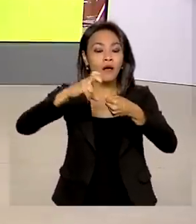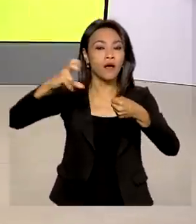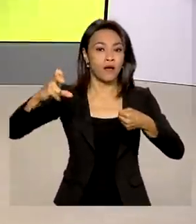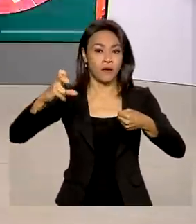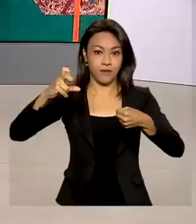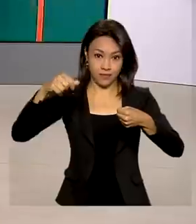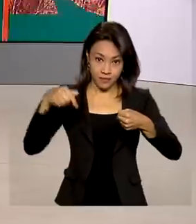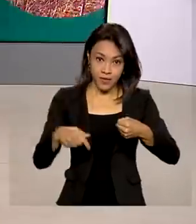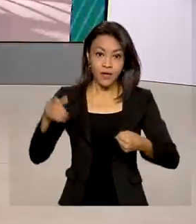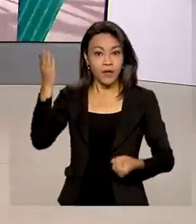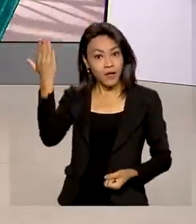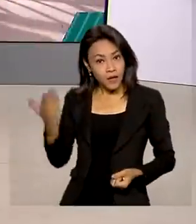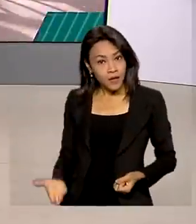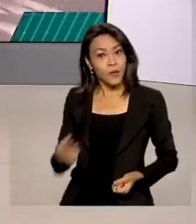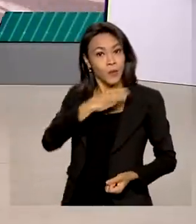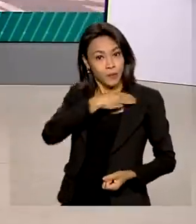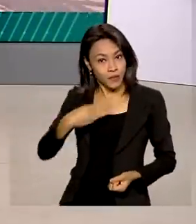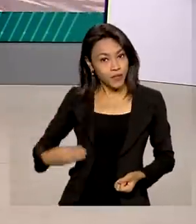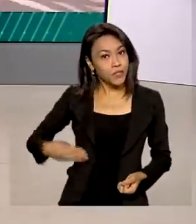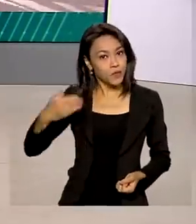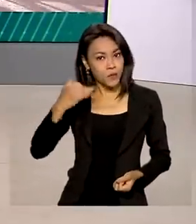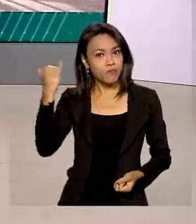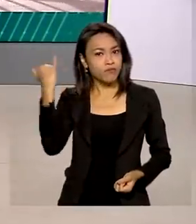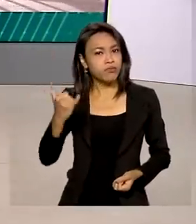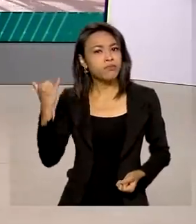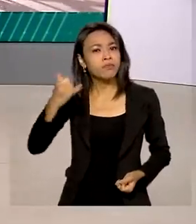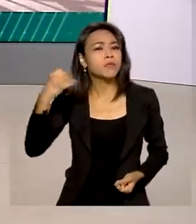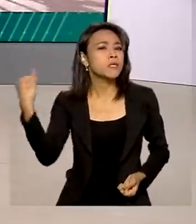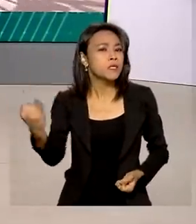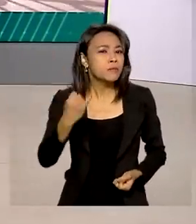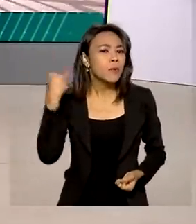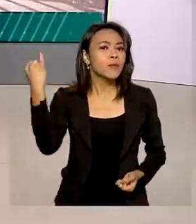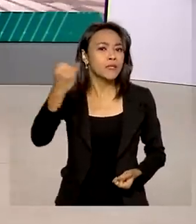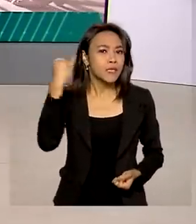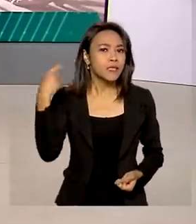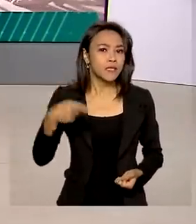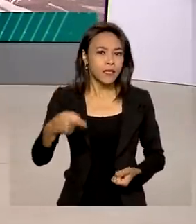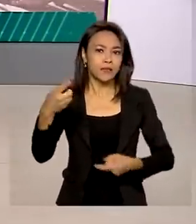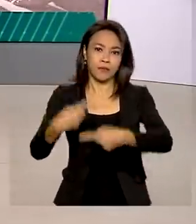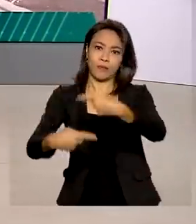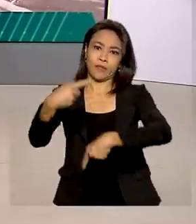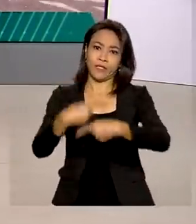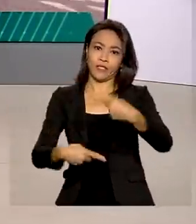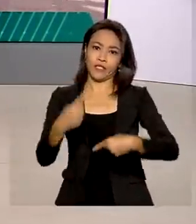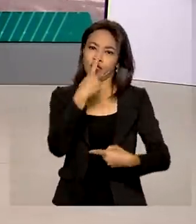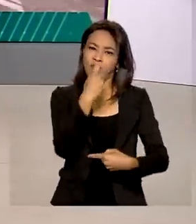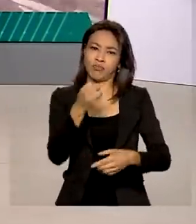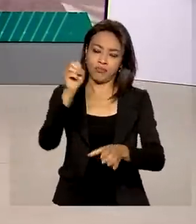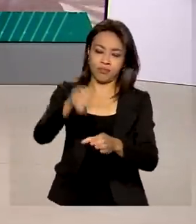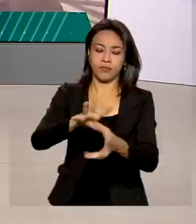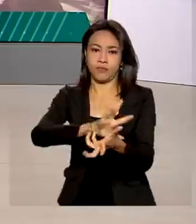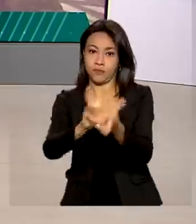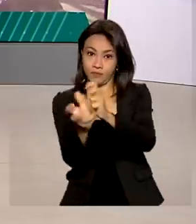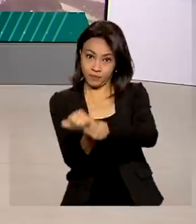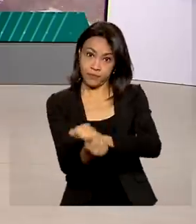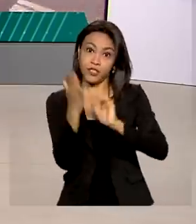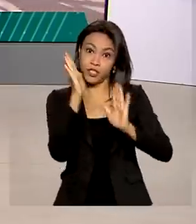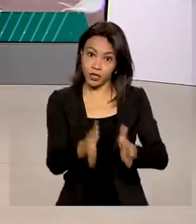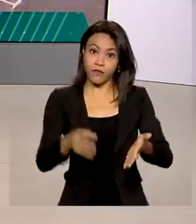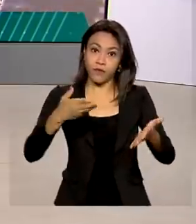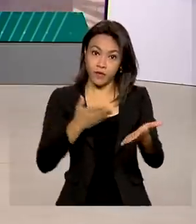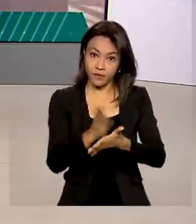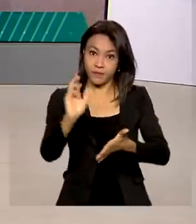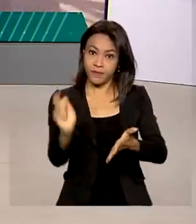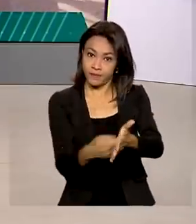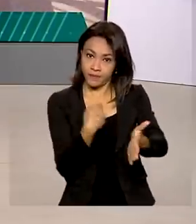ministro do Meio Ambiente destacou a importância da Política Nacional de Resíduos Sólidos que foi regulamentada. A iniciativa